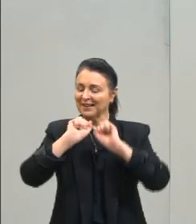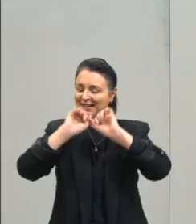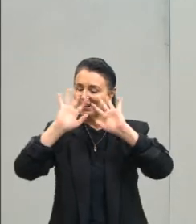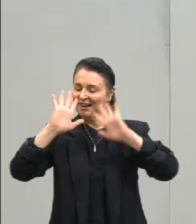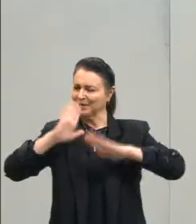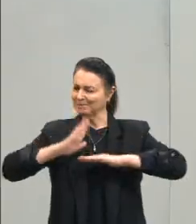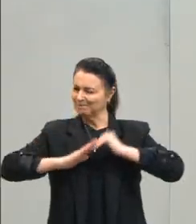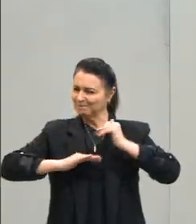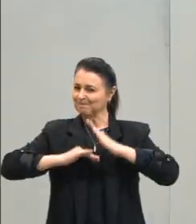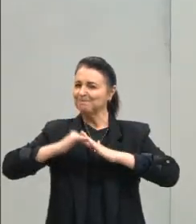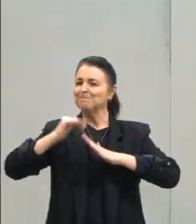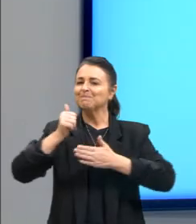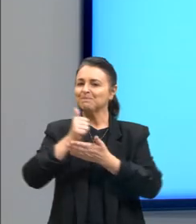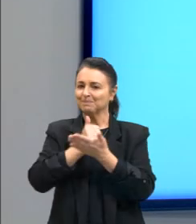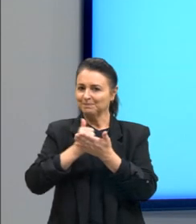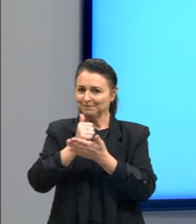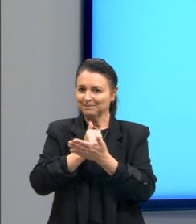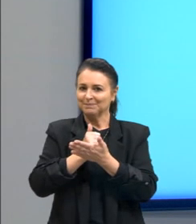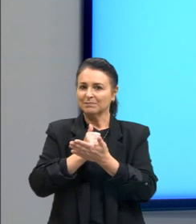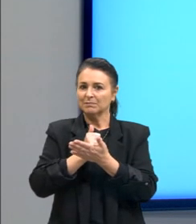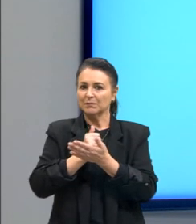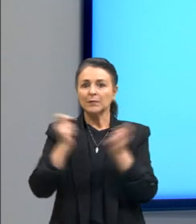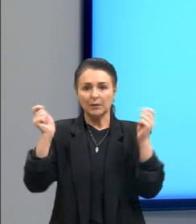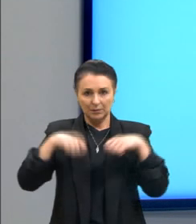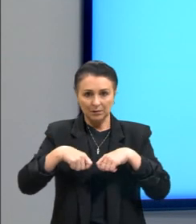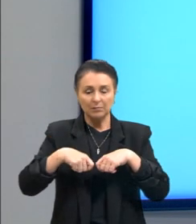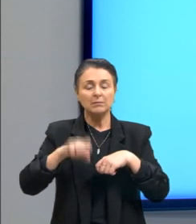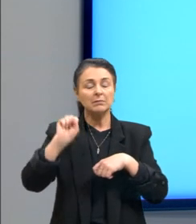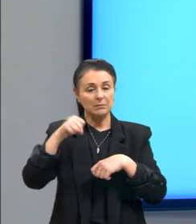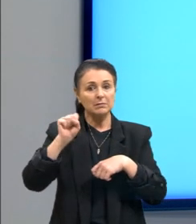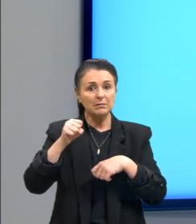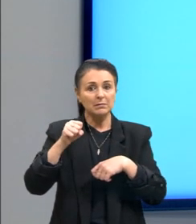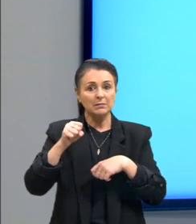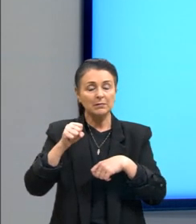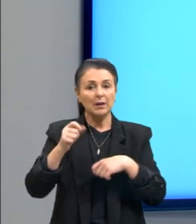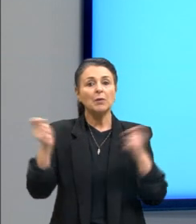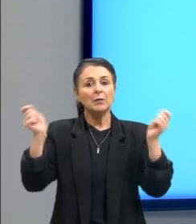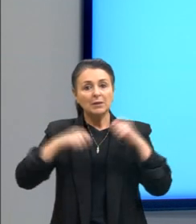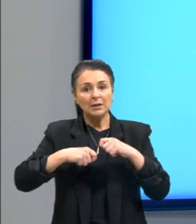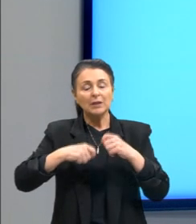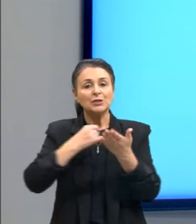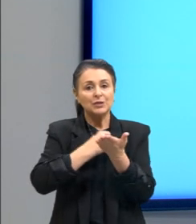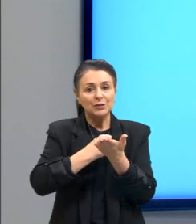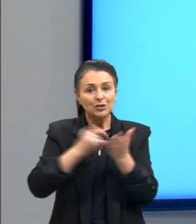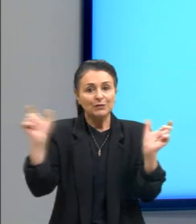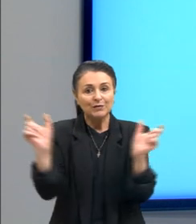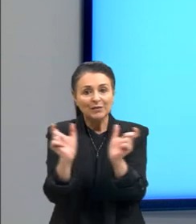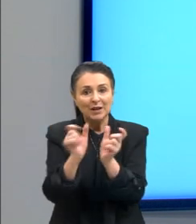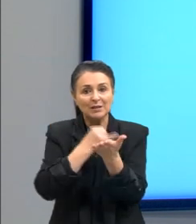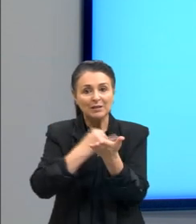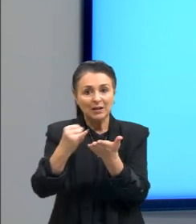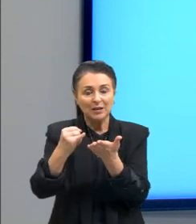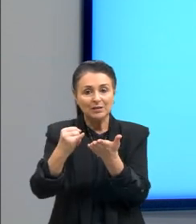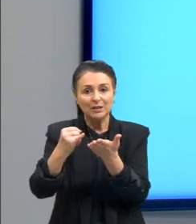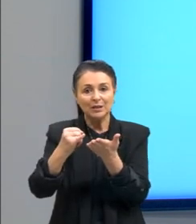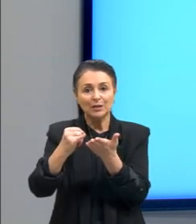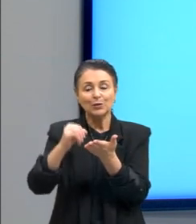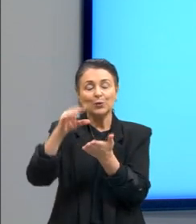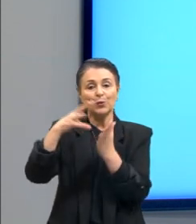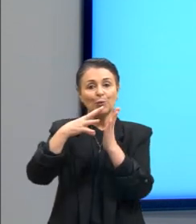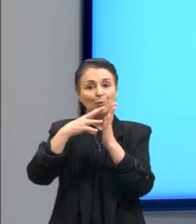mas é possível é uma das possibilidades de frase introdutória no modelo de definição